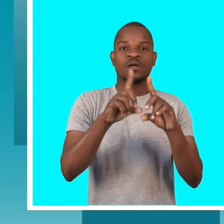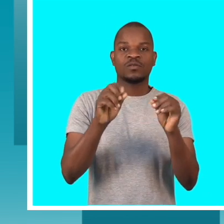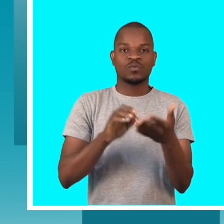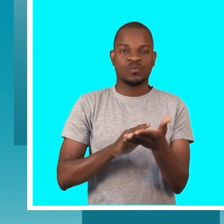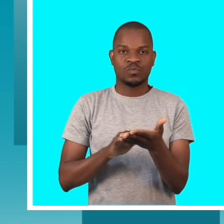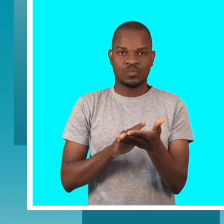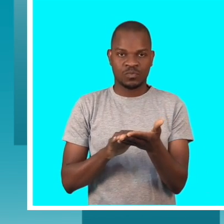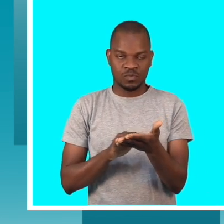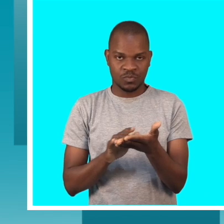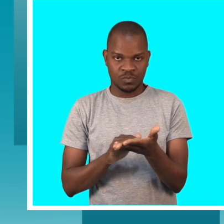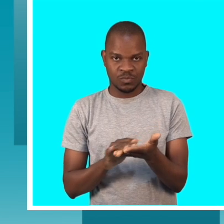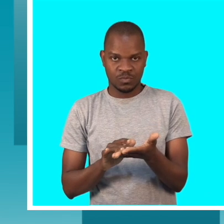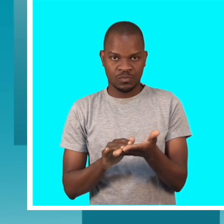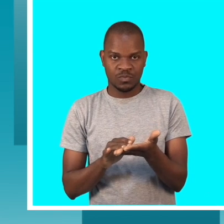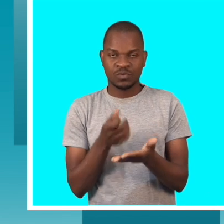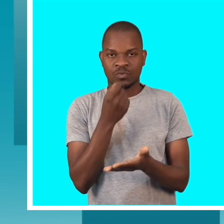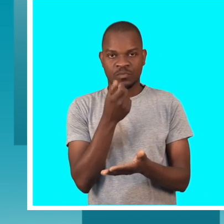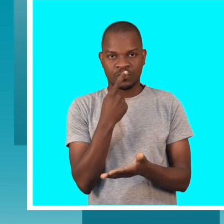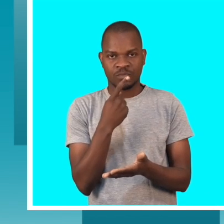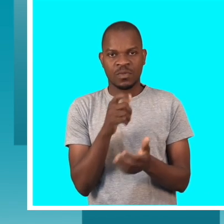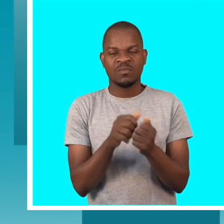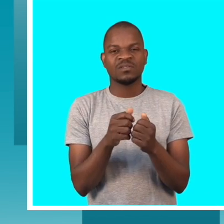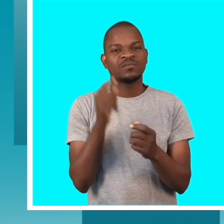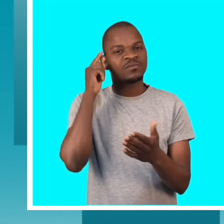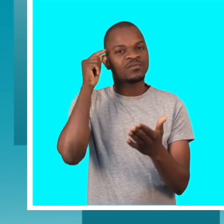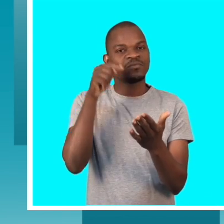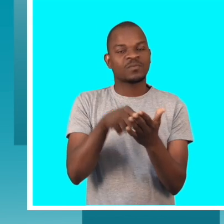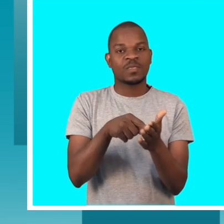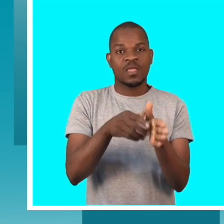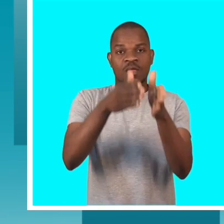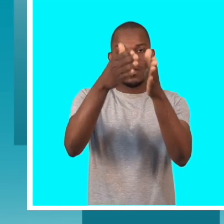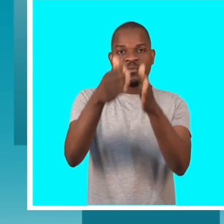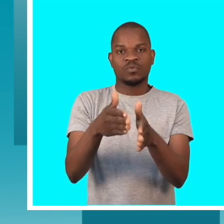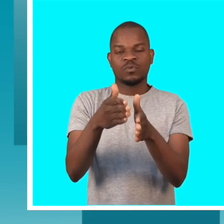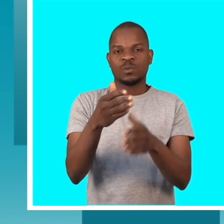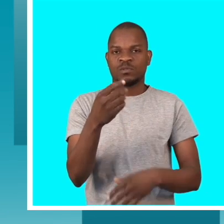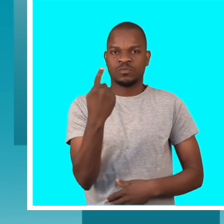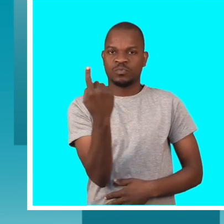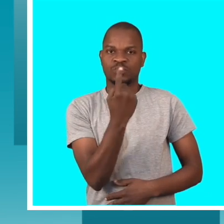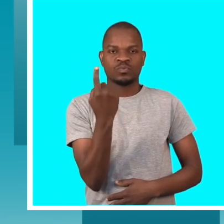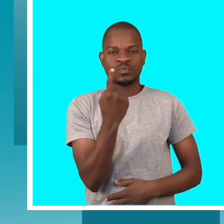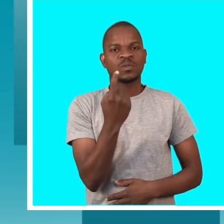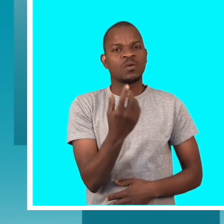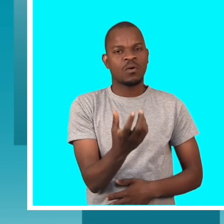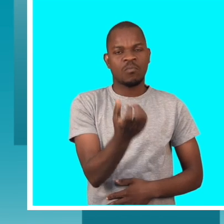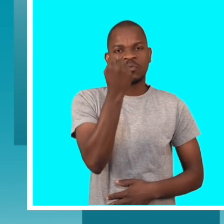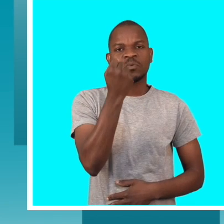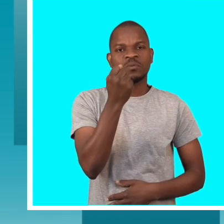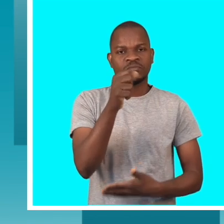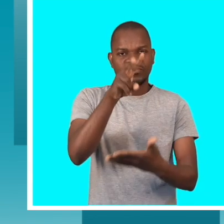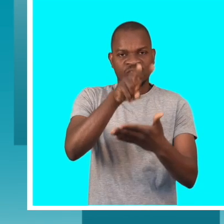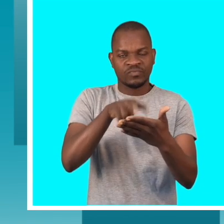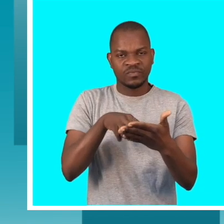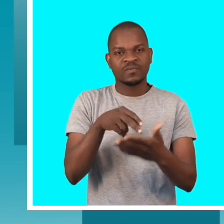etiquetas em grafia braile, ou dos rótulos em grafia braile, e isso vai facilitar com que a pessoa cega possa sozinha